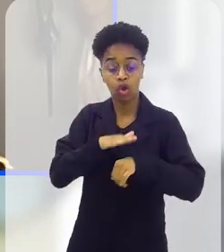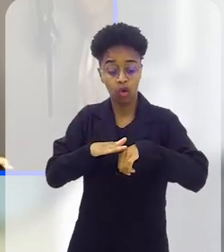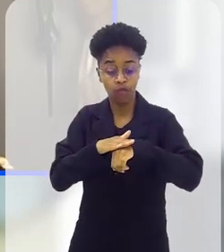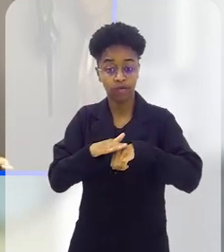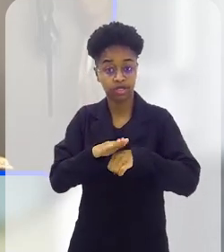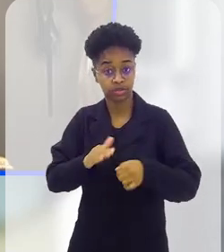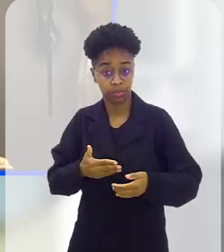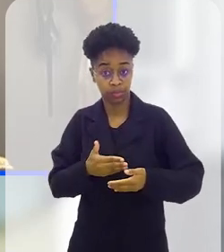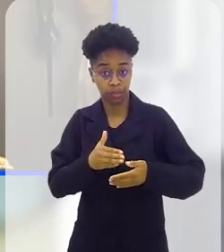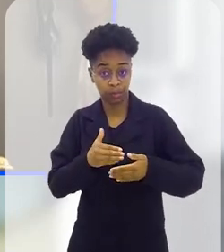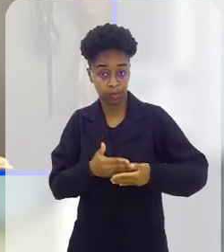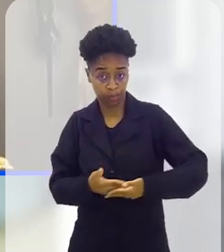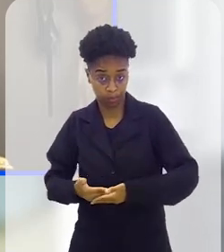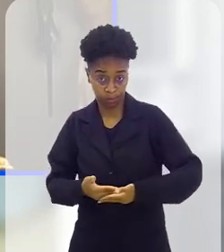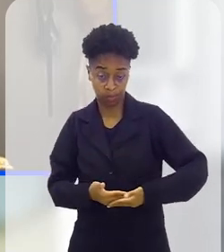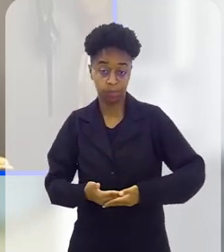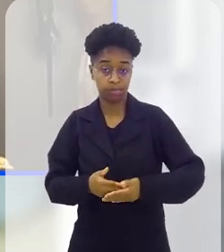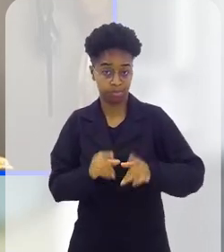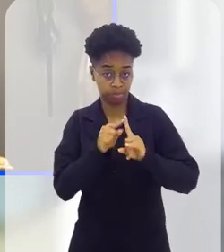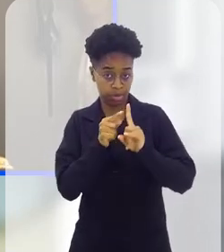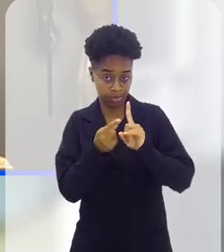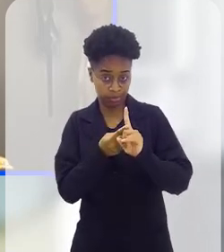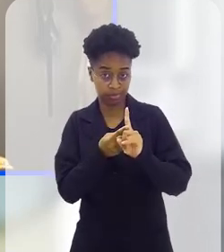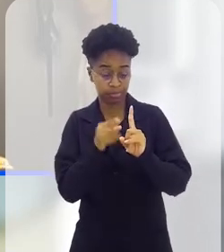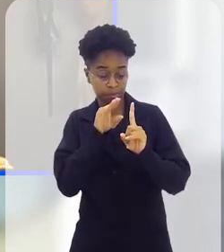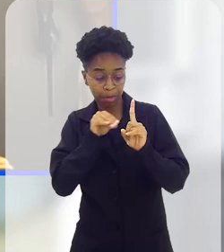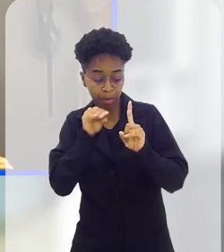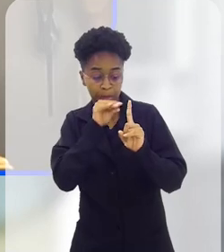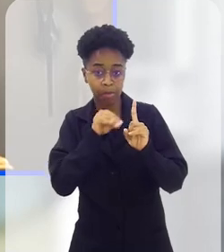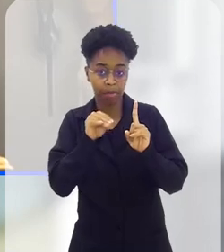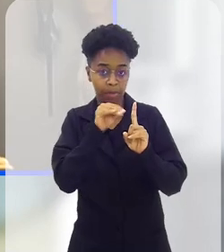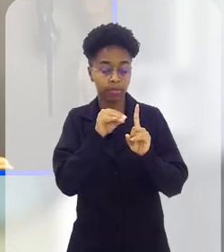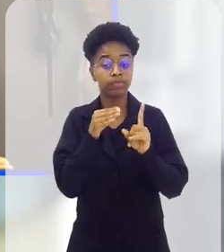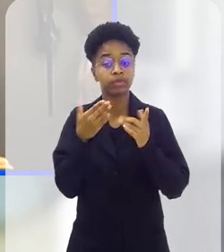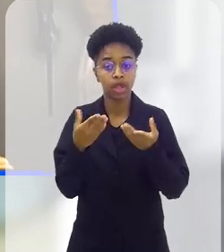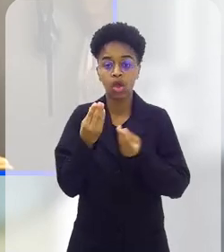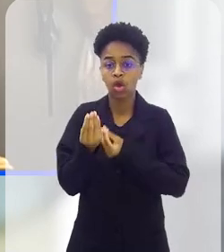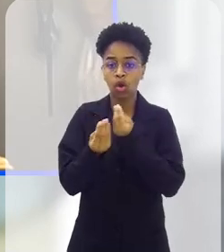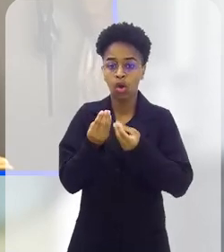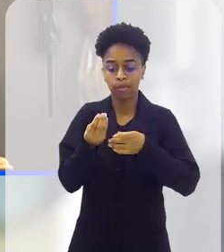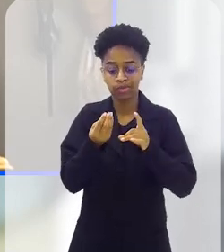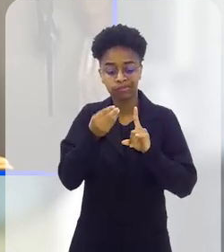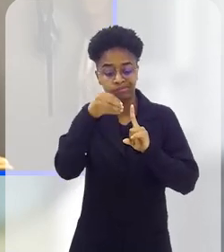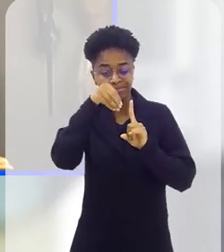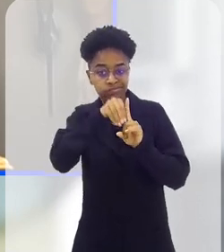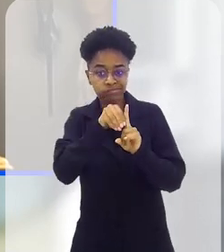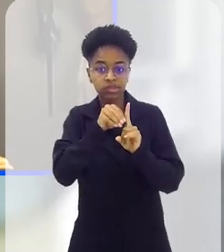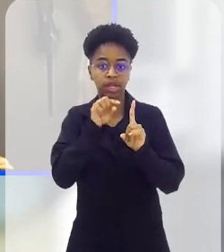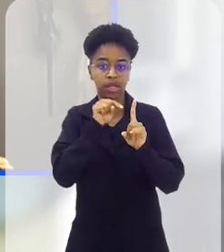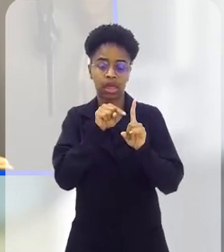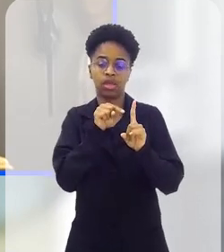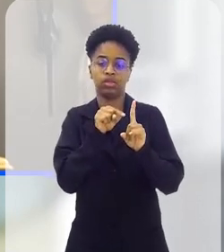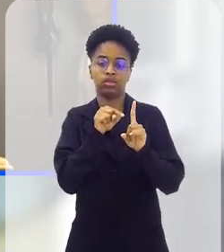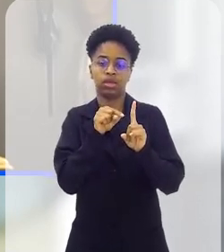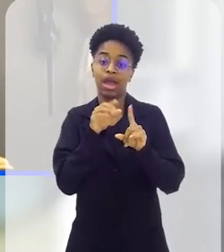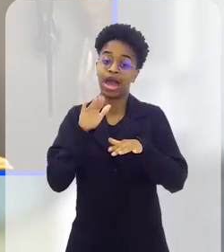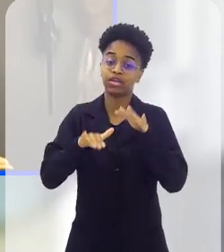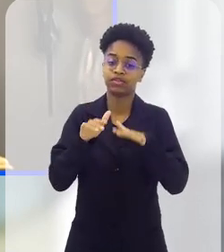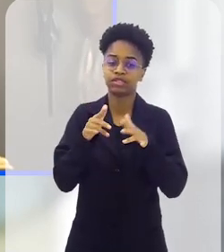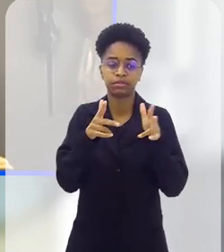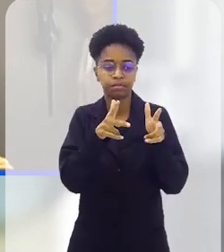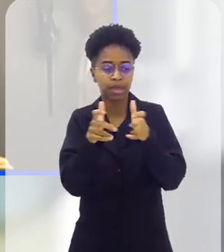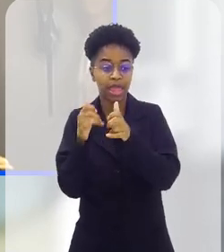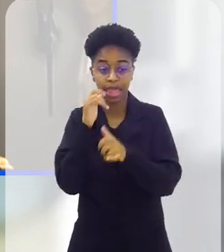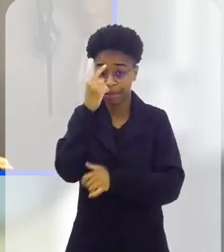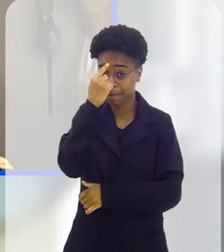importante para as conexões que estão se formando naquele bebê. O bebê na vida intrauterina, às vezes, você vê